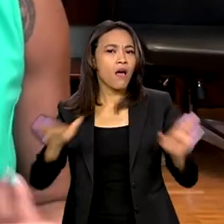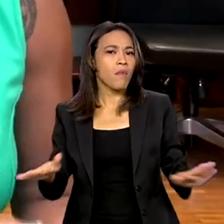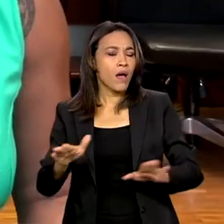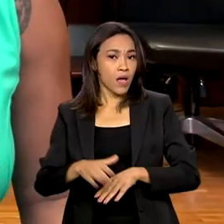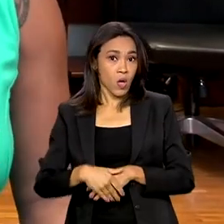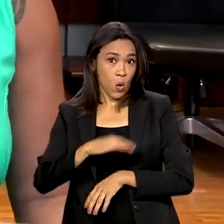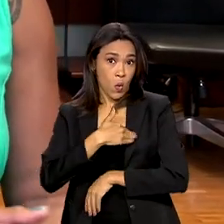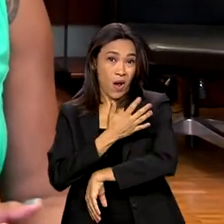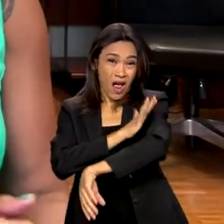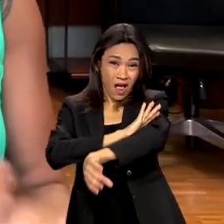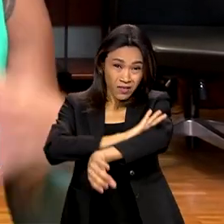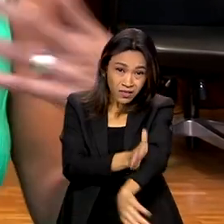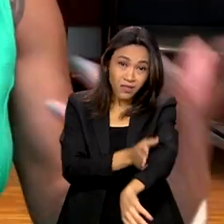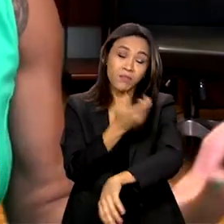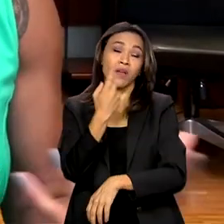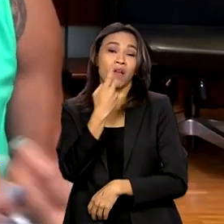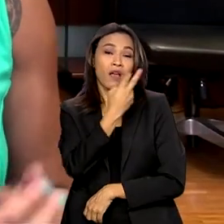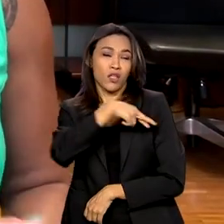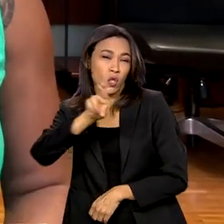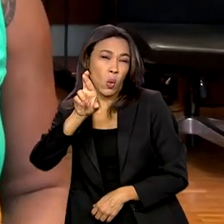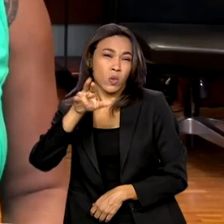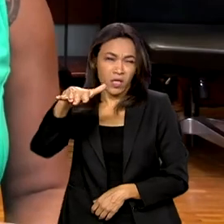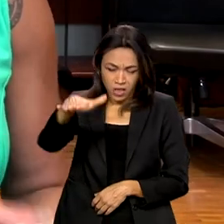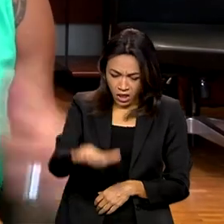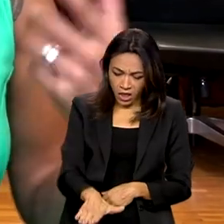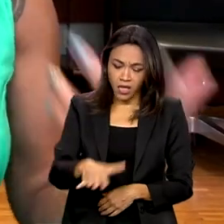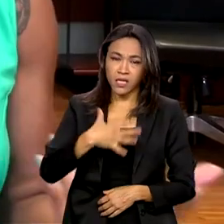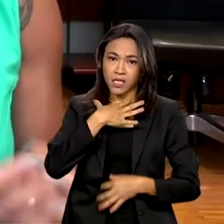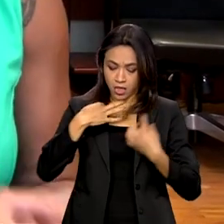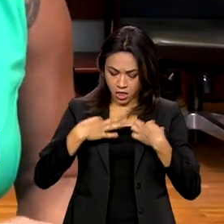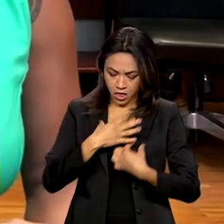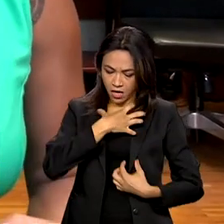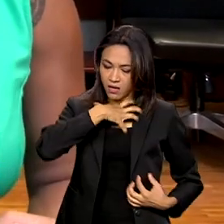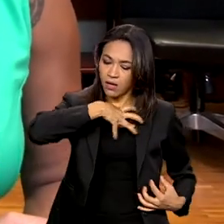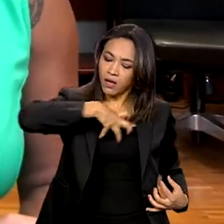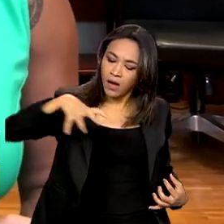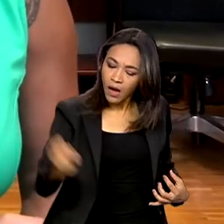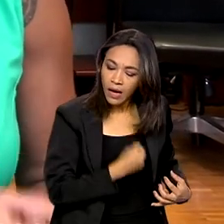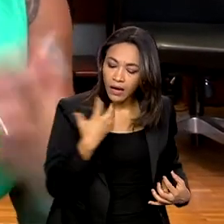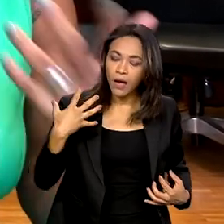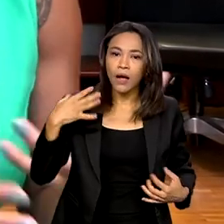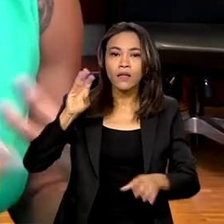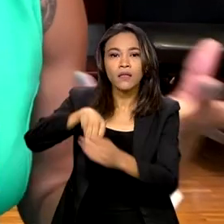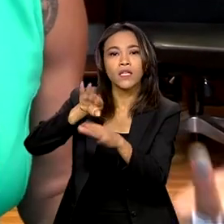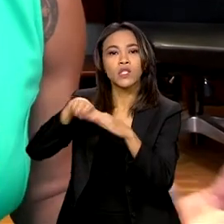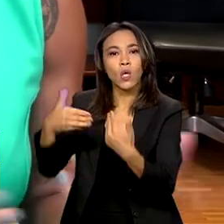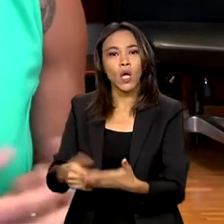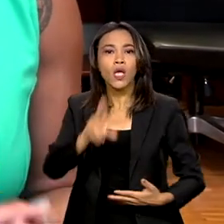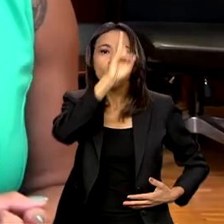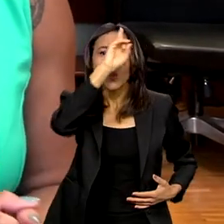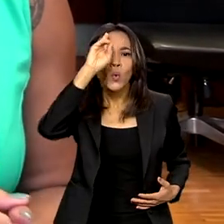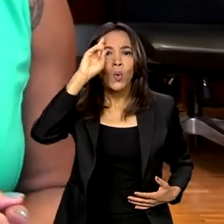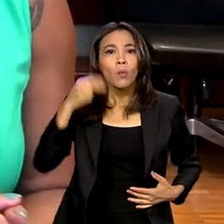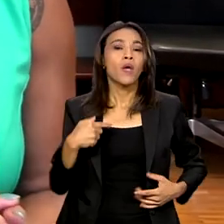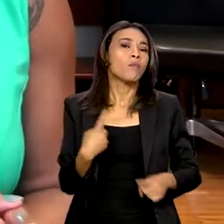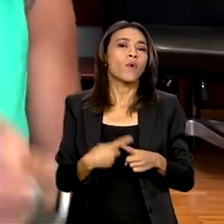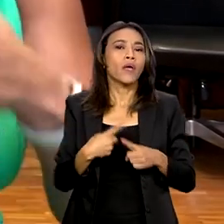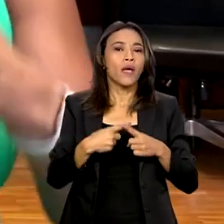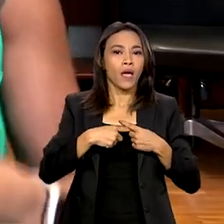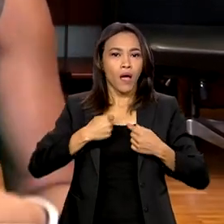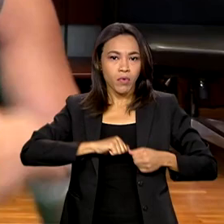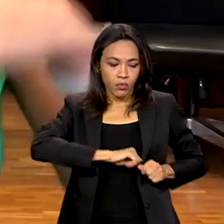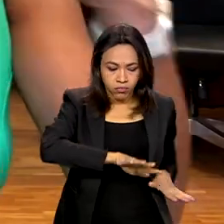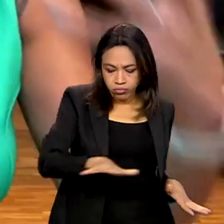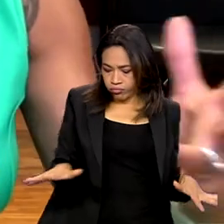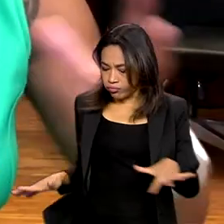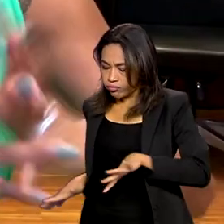racismo que vai desde criança, que tem sua guia arrancada dentro de uma escola, até um Uber que não para porque tem uma pessoa de